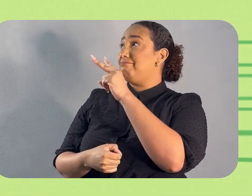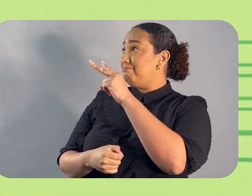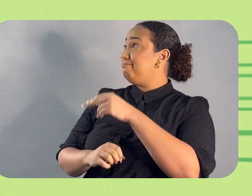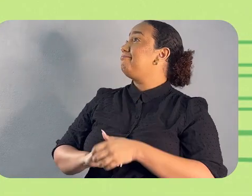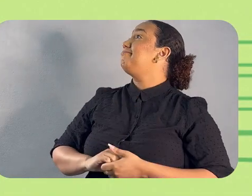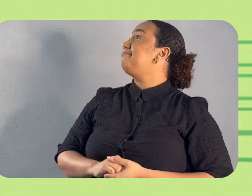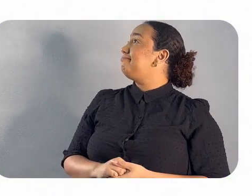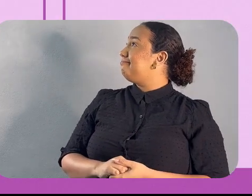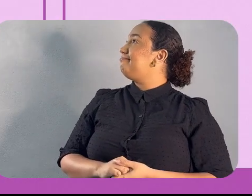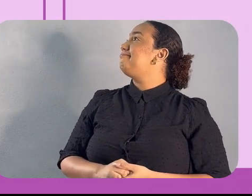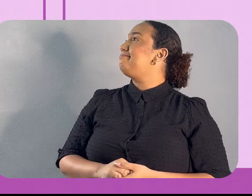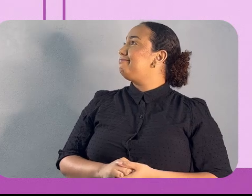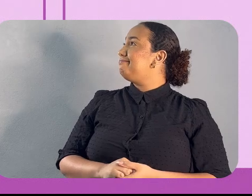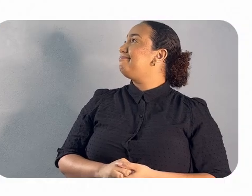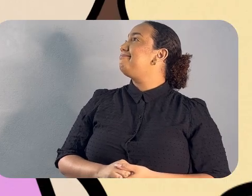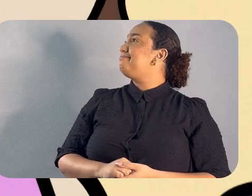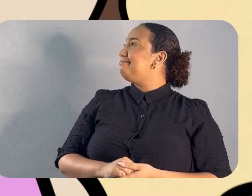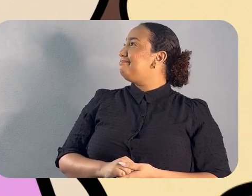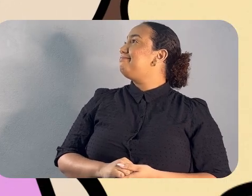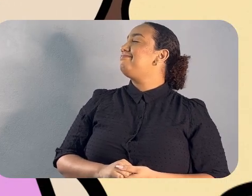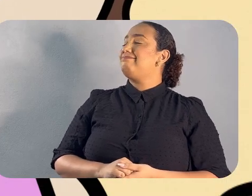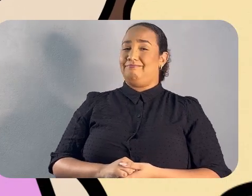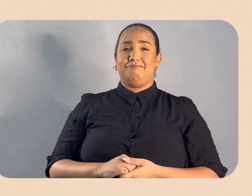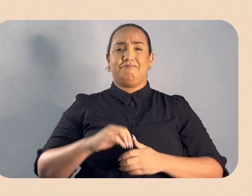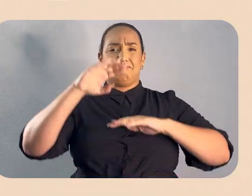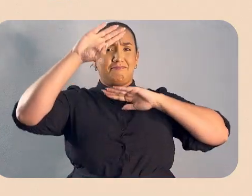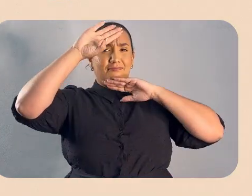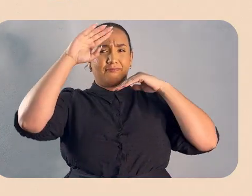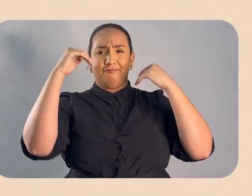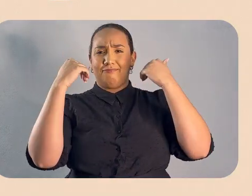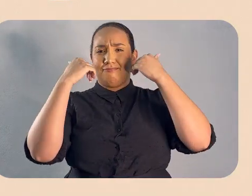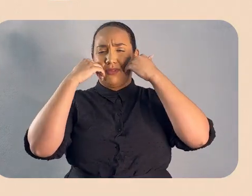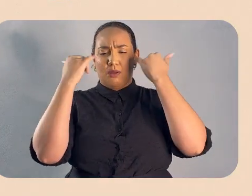Sinais, esses são os sinais